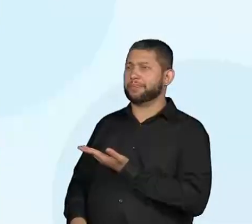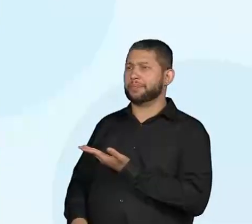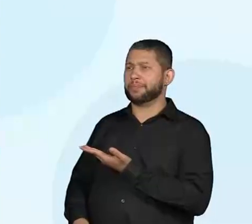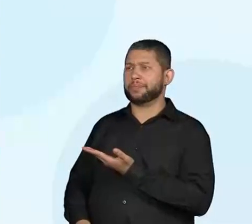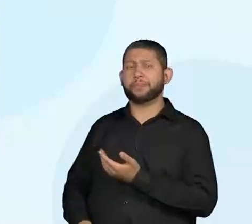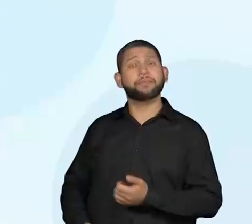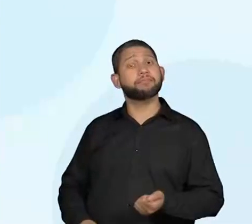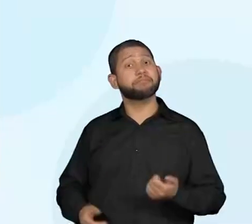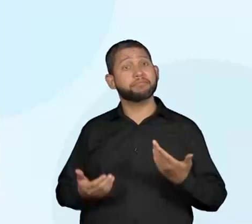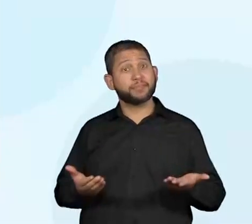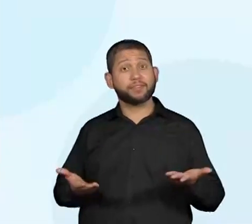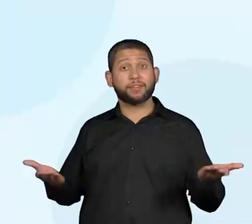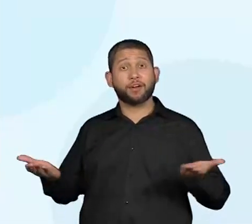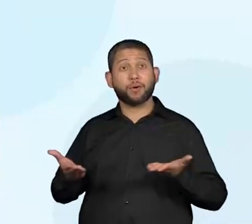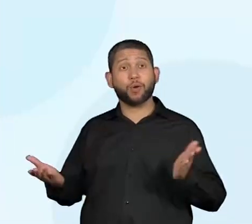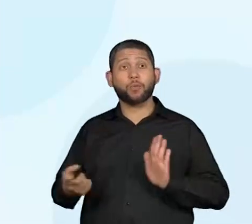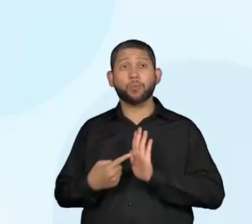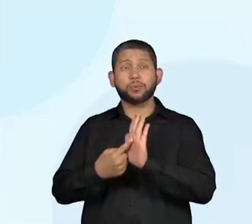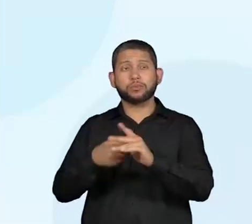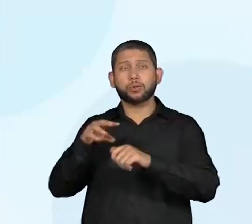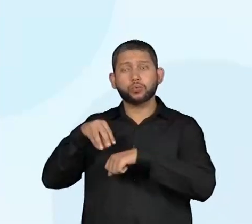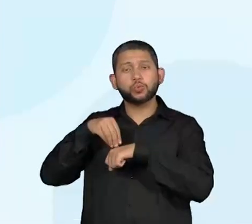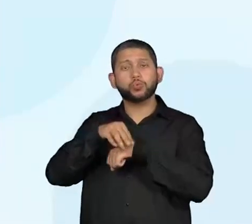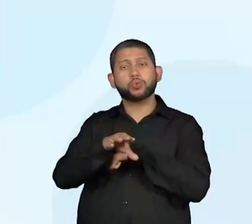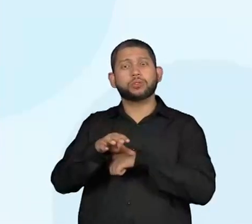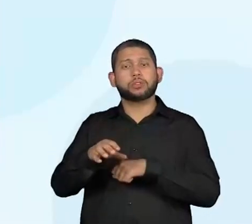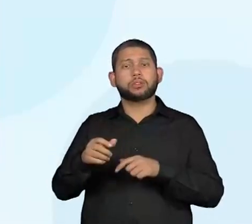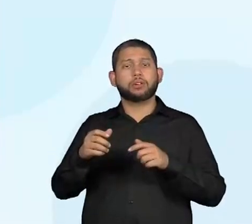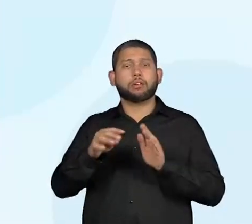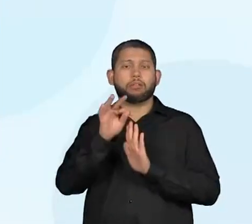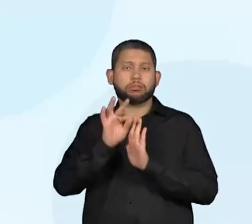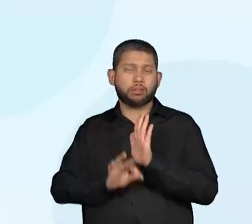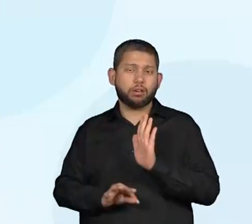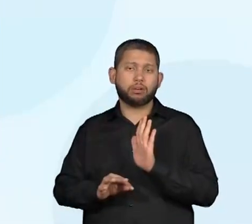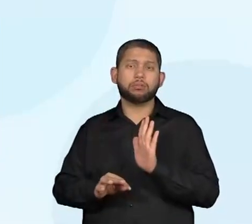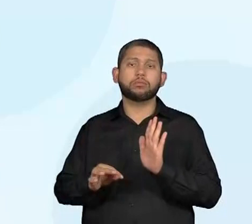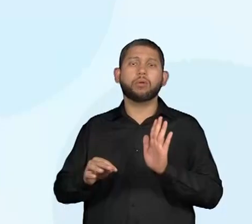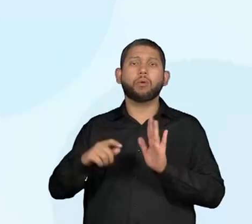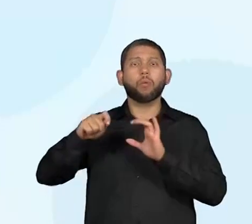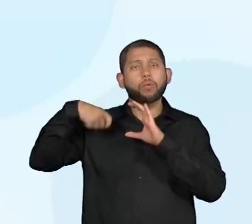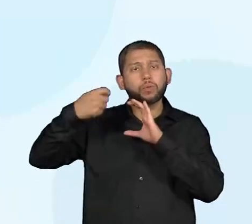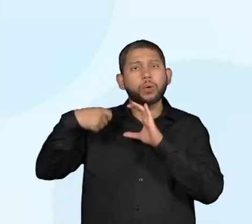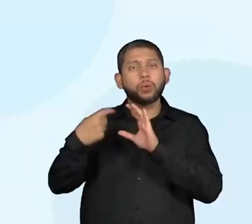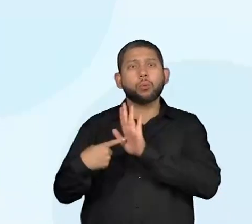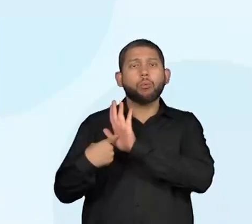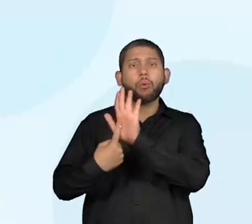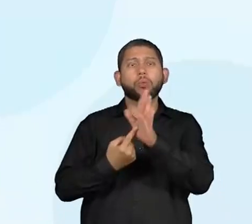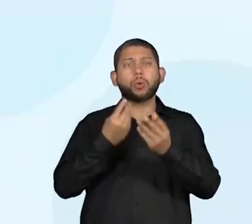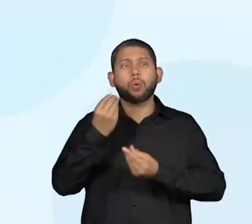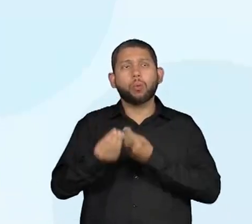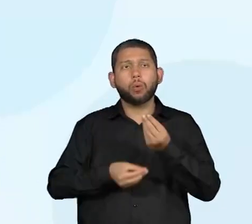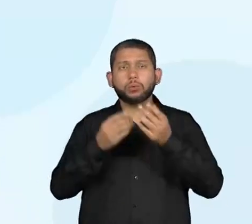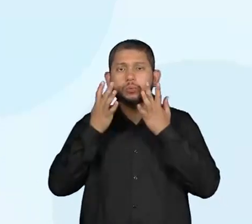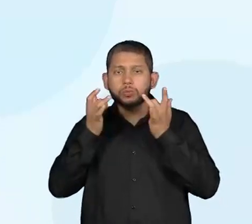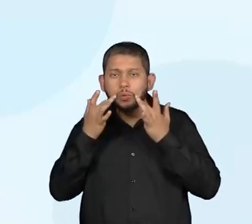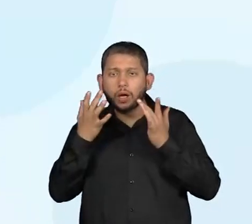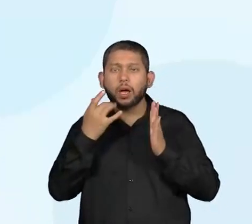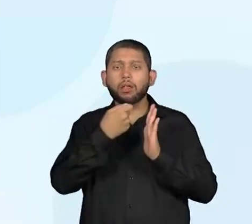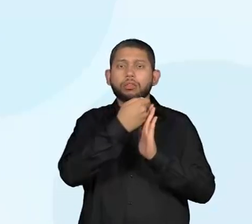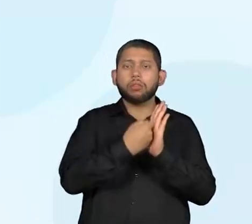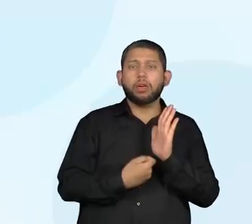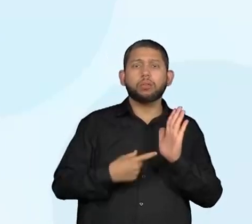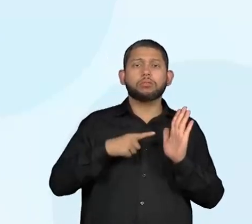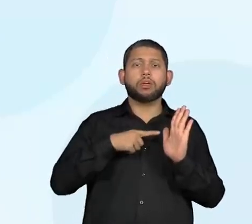Muito bem. Vou deixar aqui para vocês uma sugestão de um vídeo falando sobre o texto dramático, texto